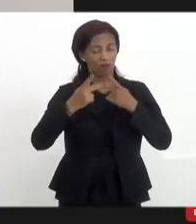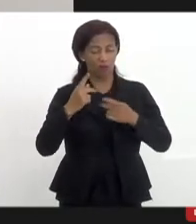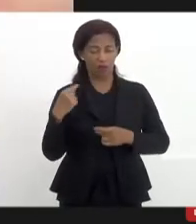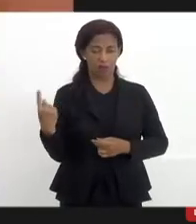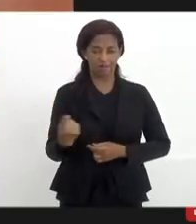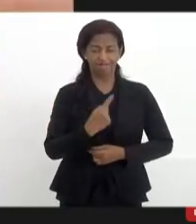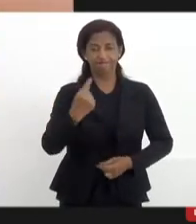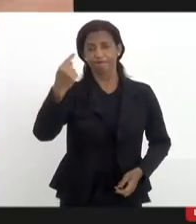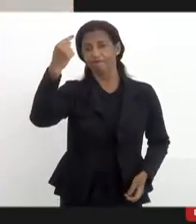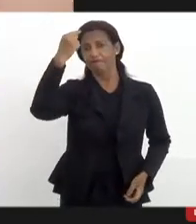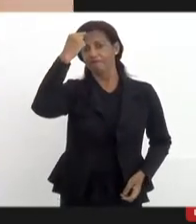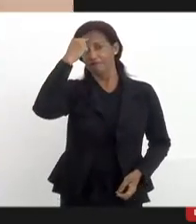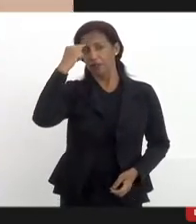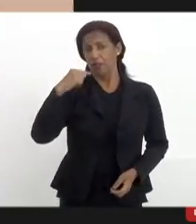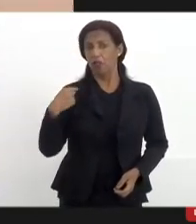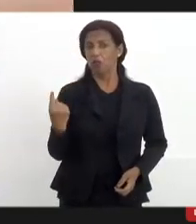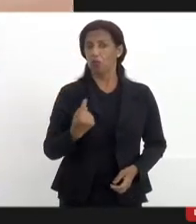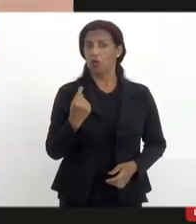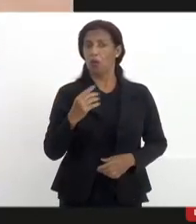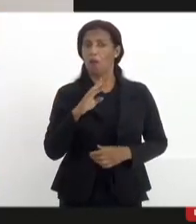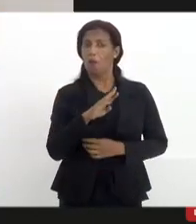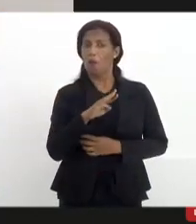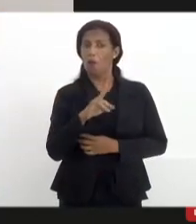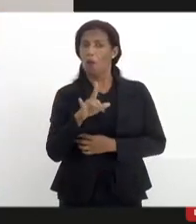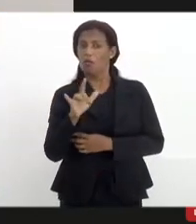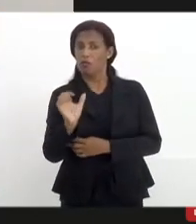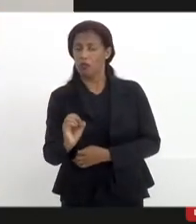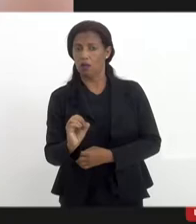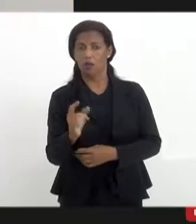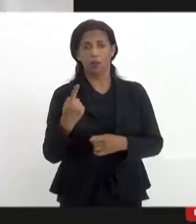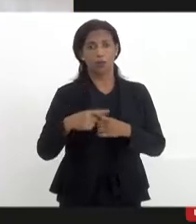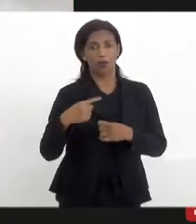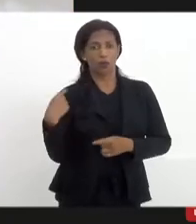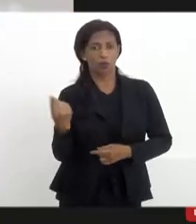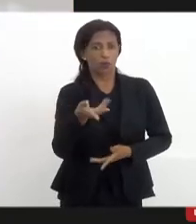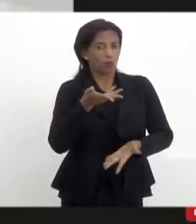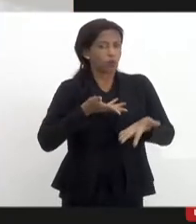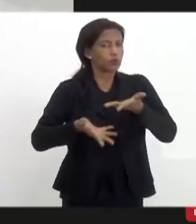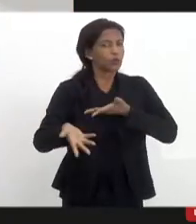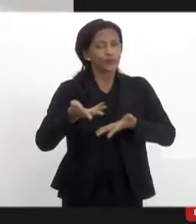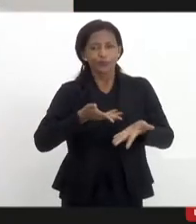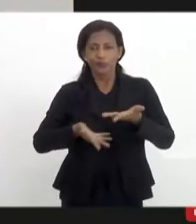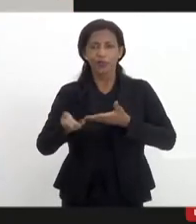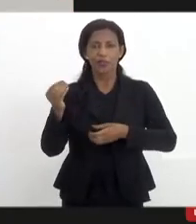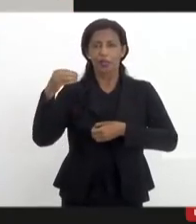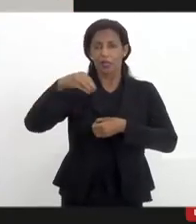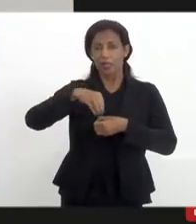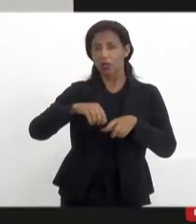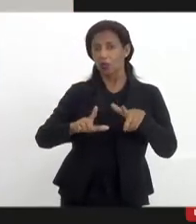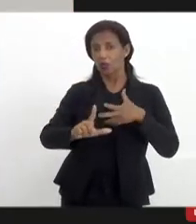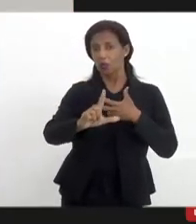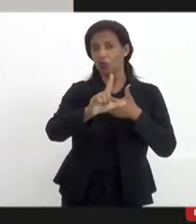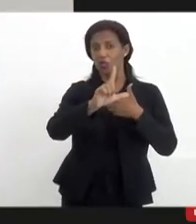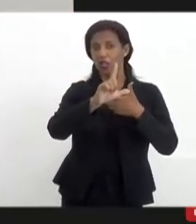repensar também os nossos modelos, porque os nossos parceiros dentro do Legislativo estão fazendo a parte